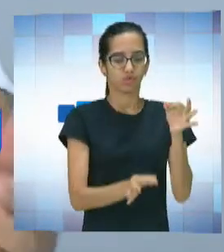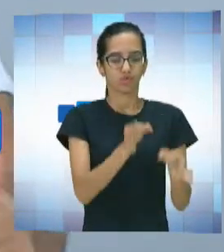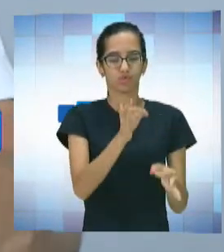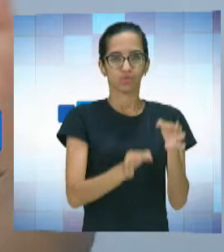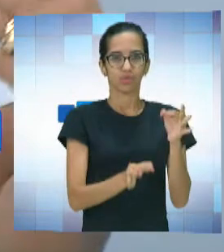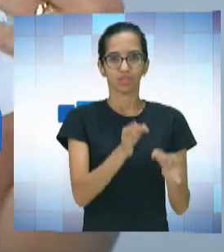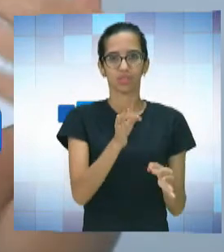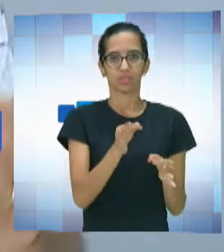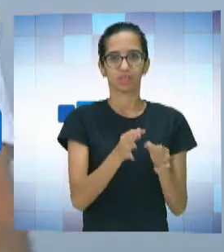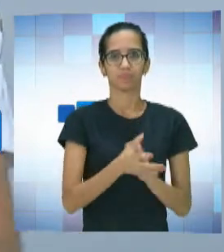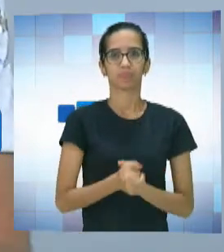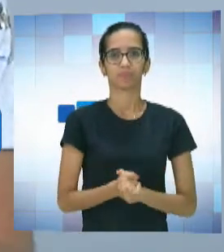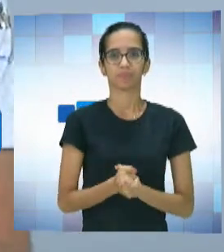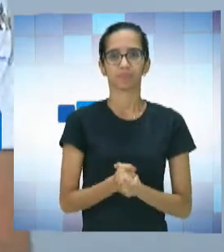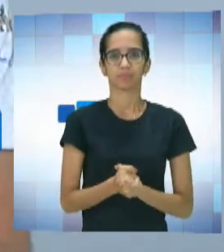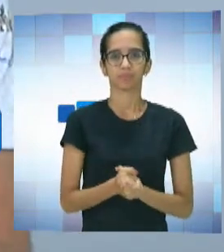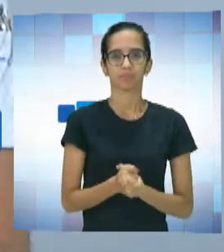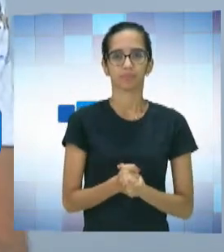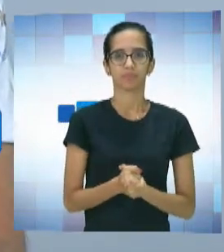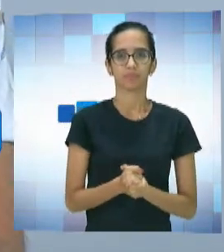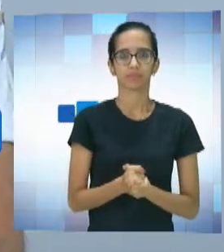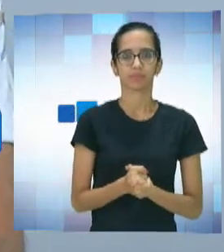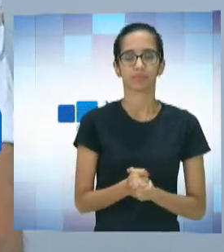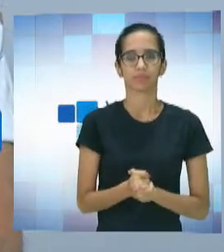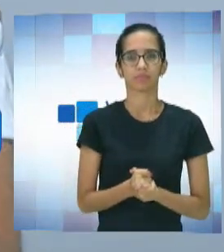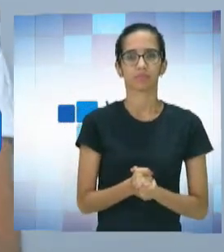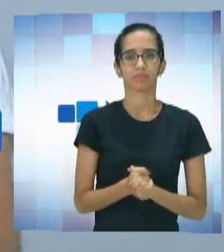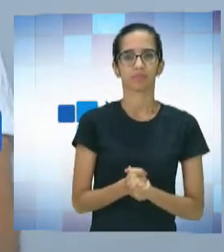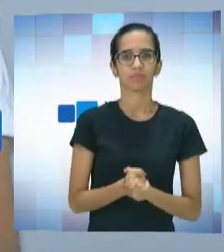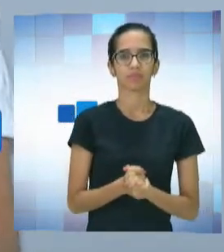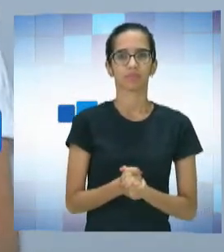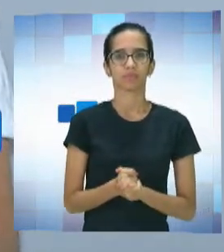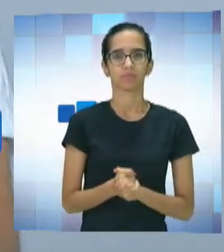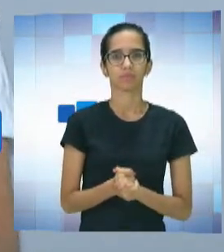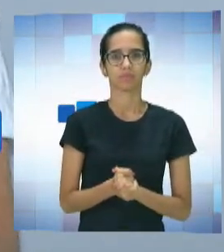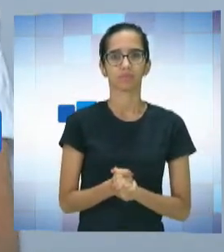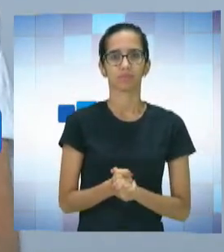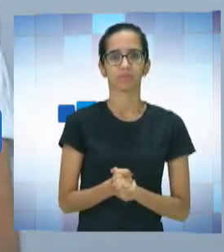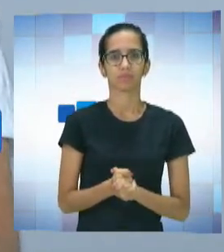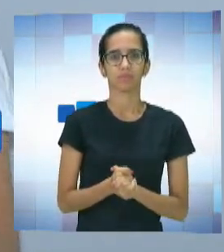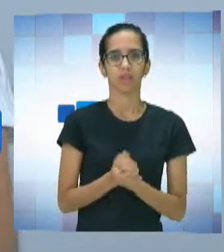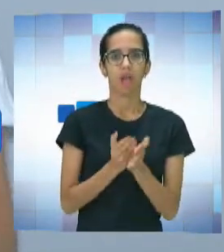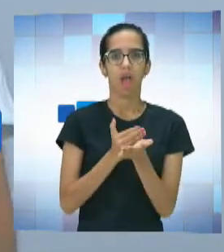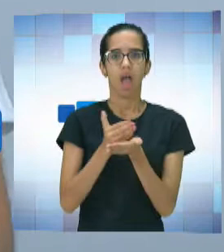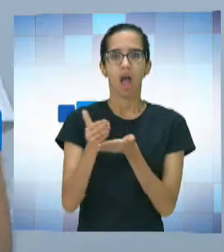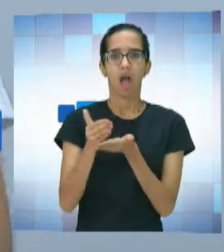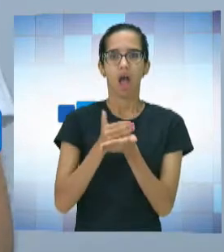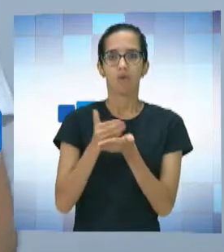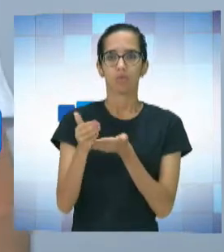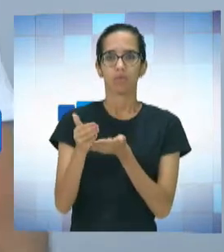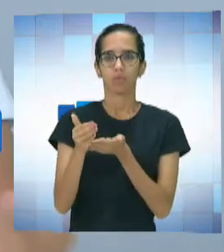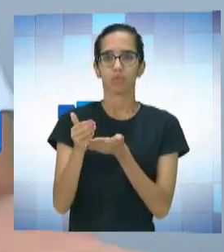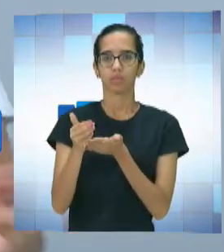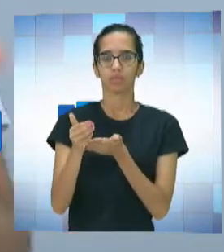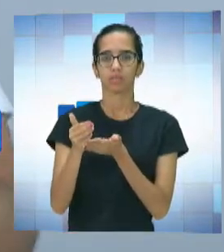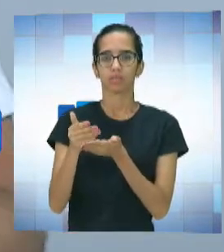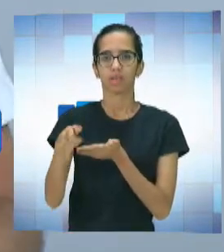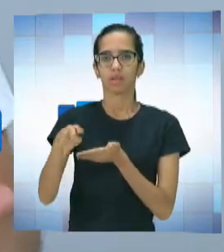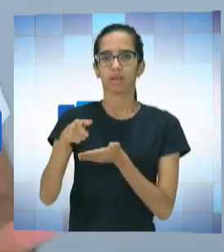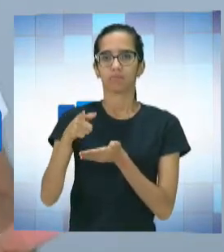que eles revertem em doações para o projeto. Isso. Penas